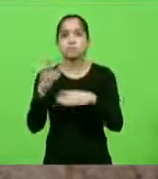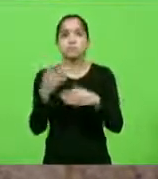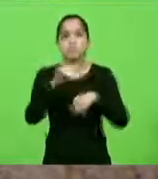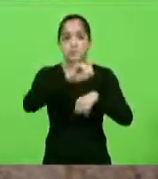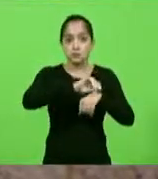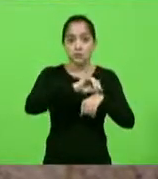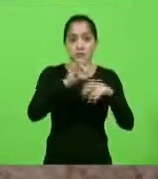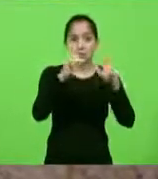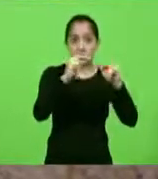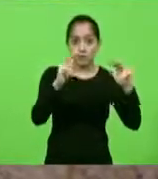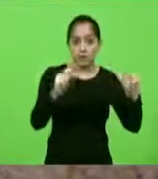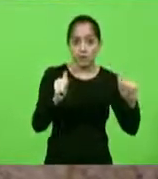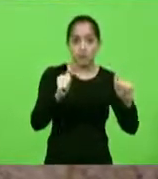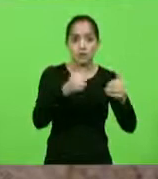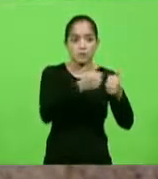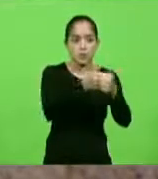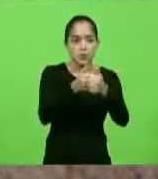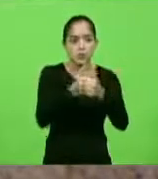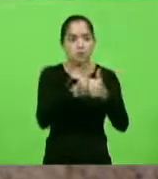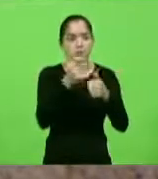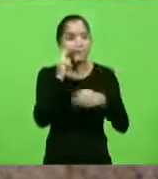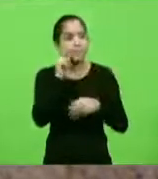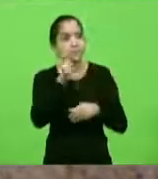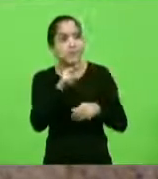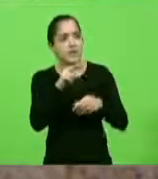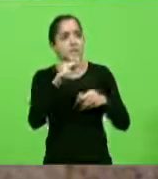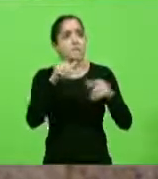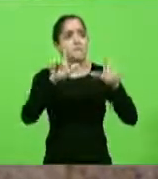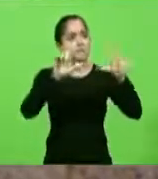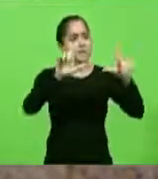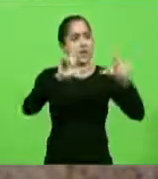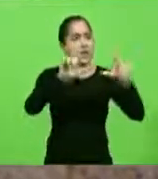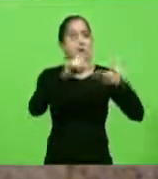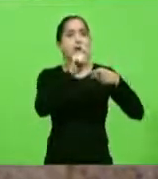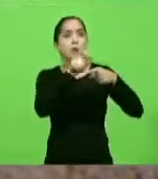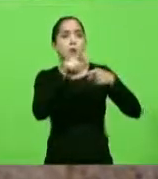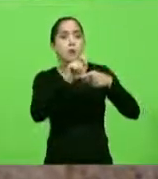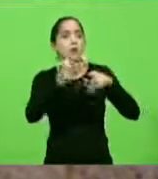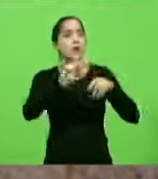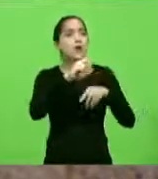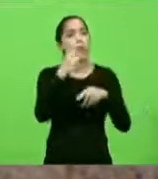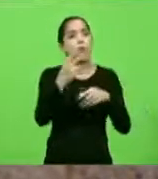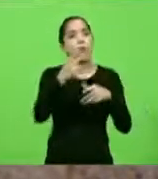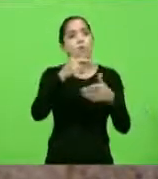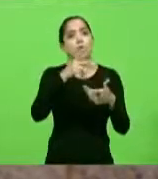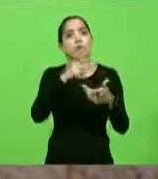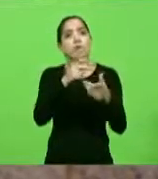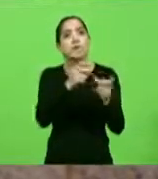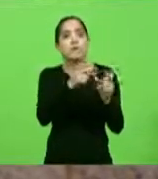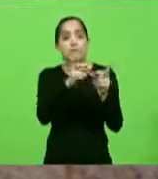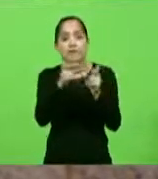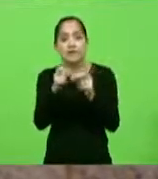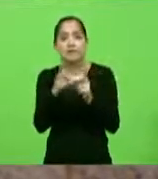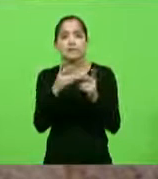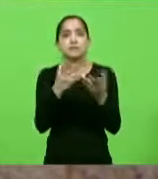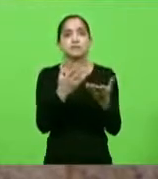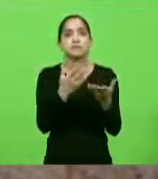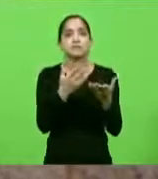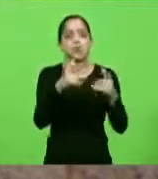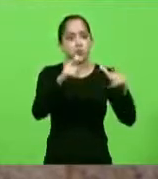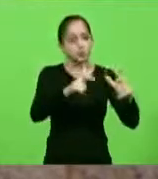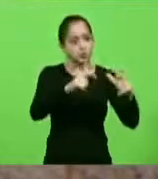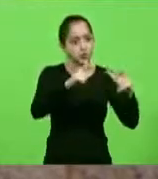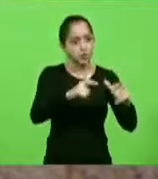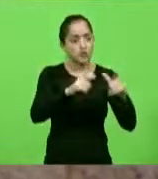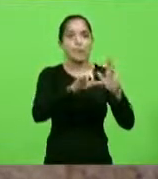Florianópolis ou nas cidades que visito e ver placa de aluga-se ou de venda-se onde havia antes um ponto